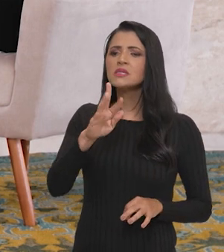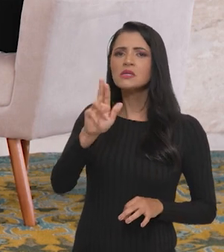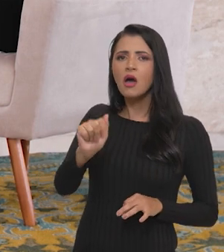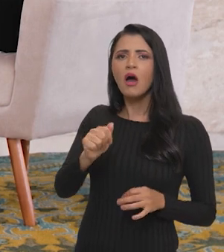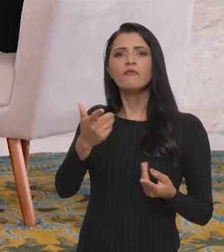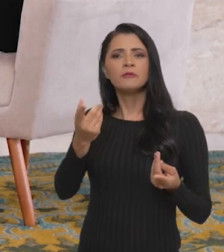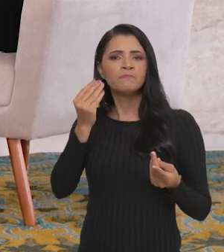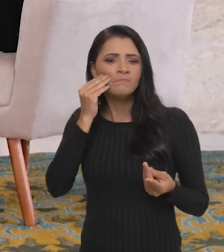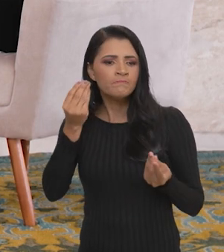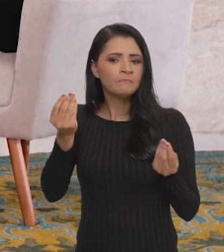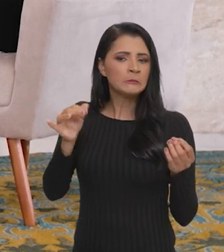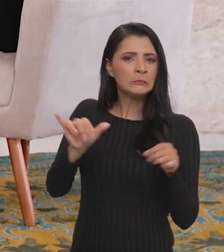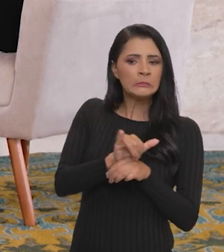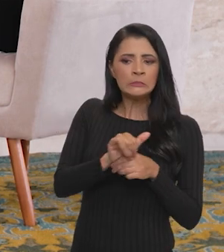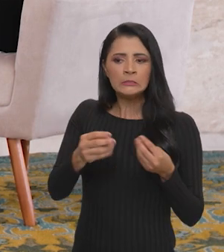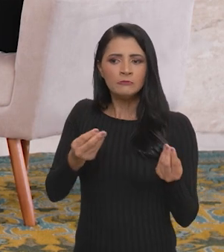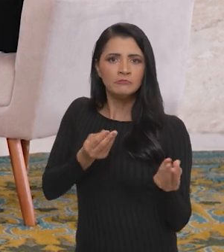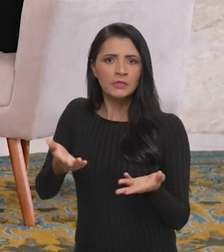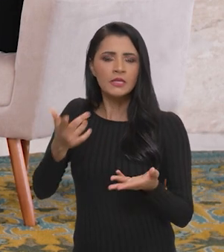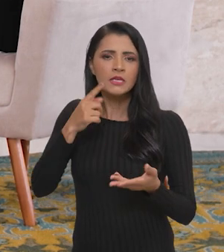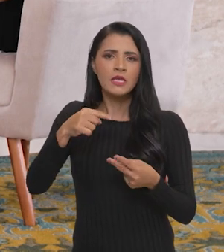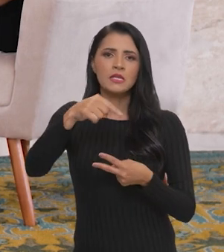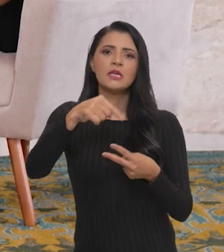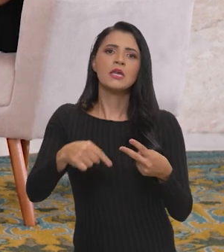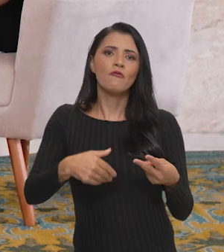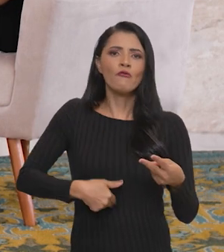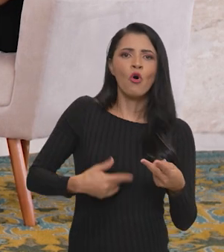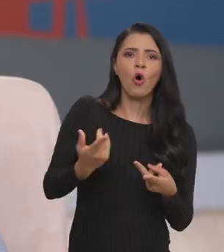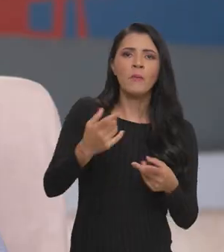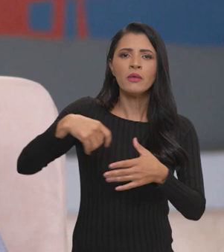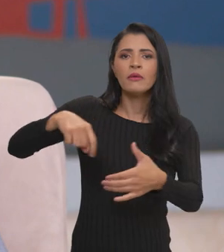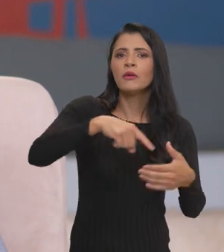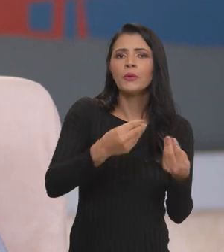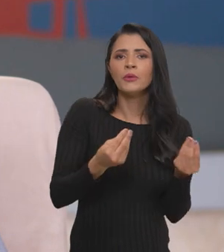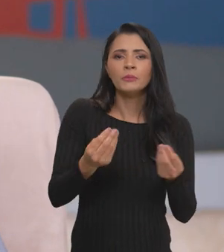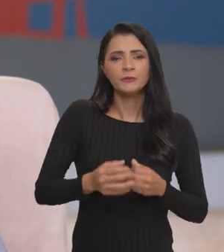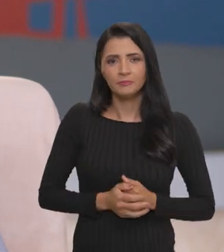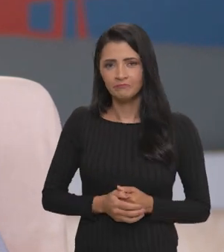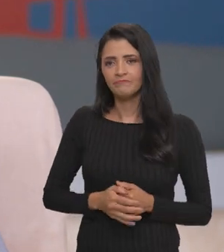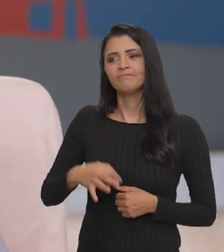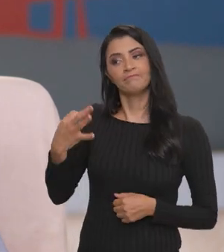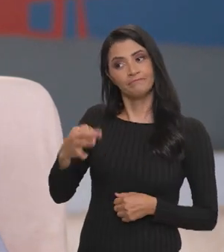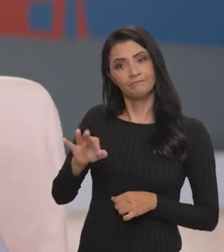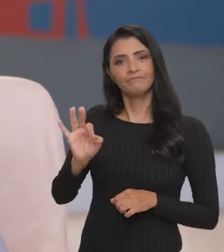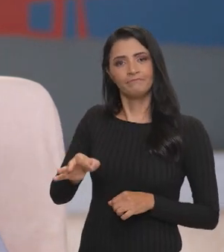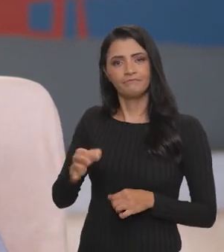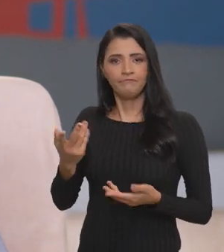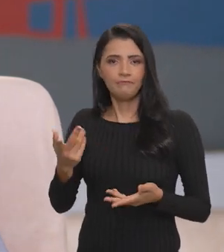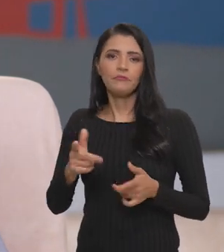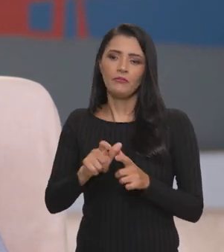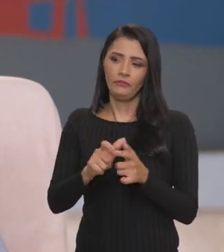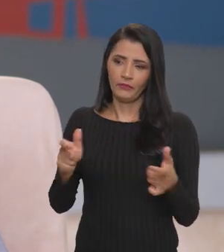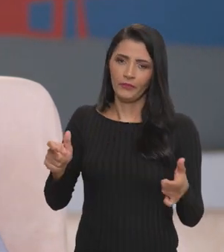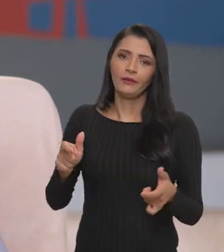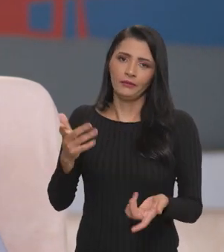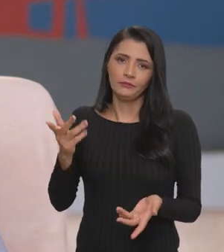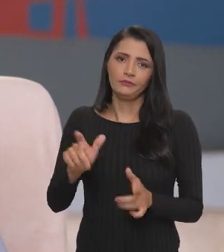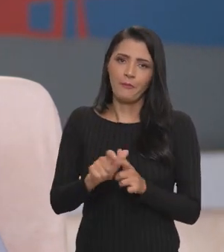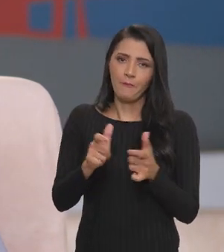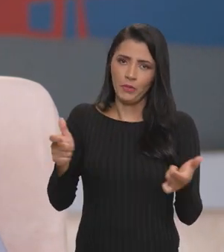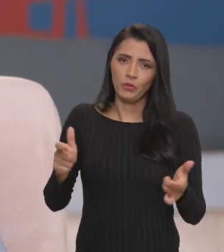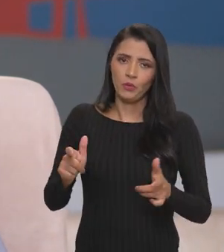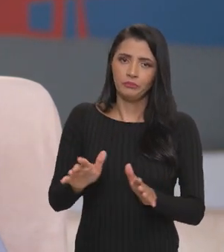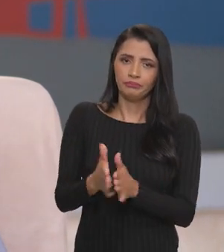tenta combater essa contradição, Fernanda? Excelente ponto. De fato, a gente tem o aumento da